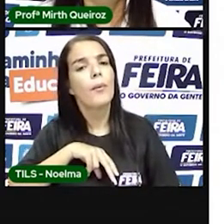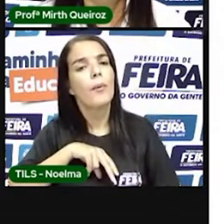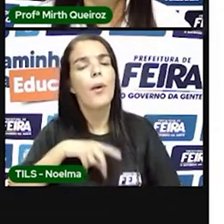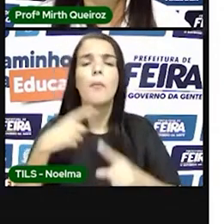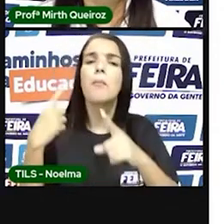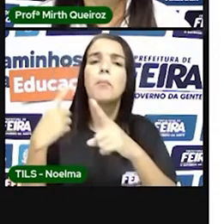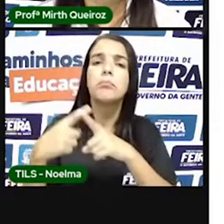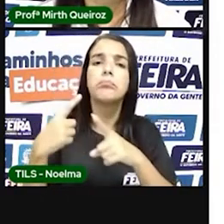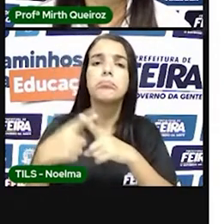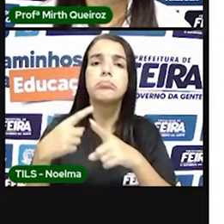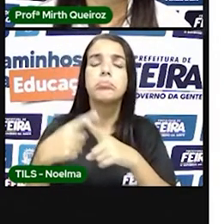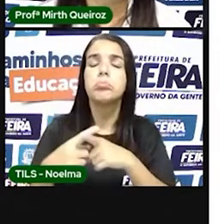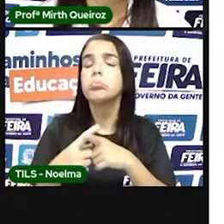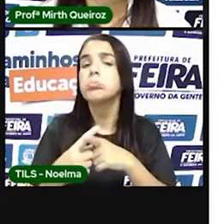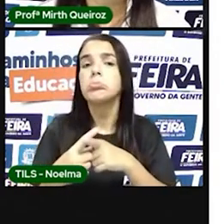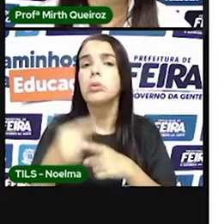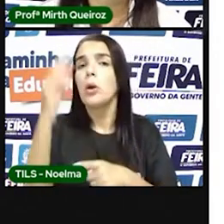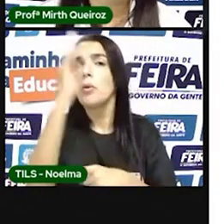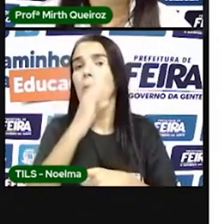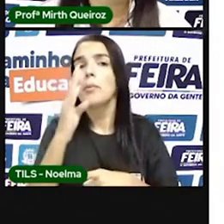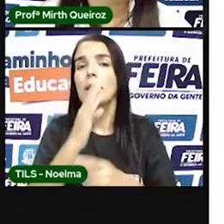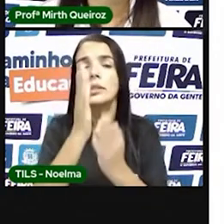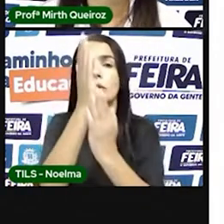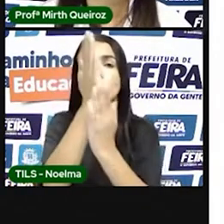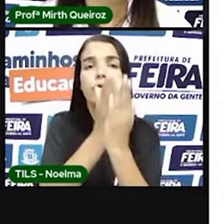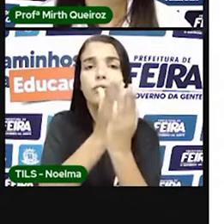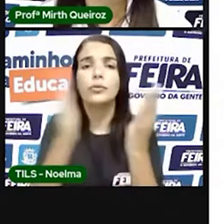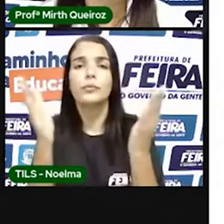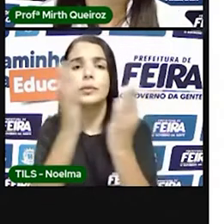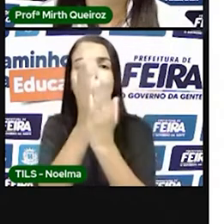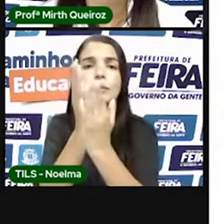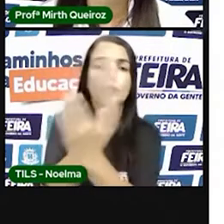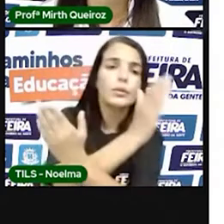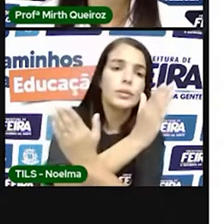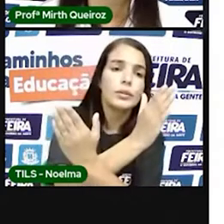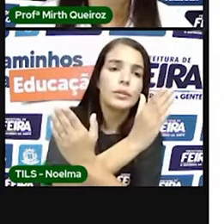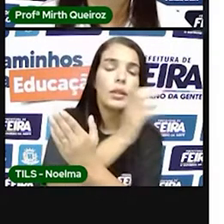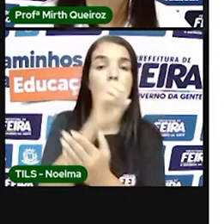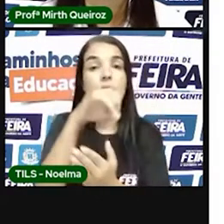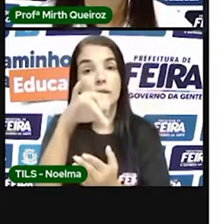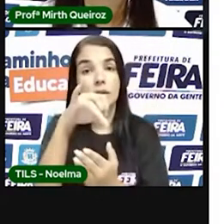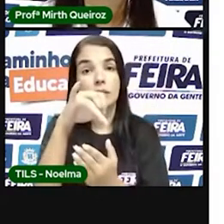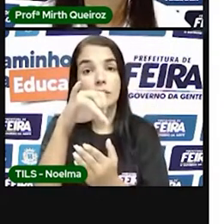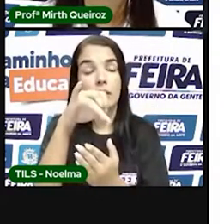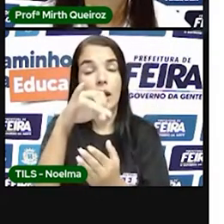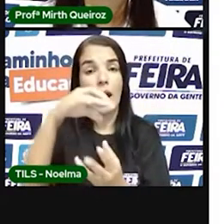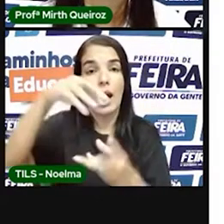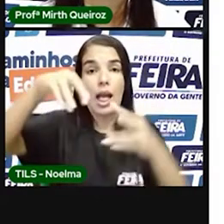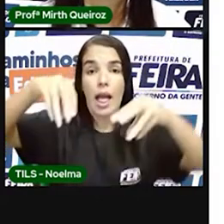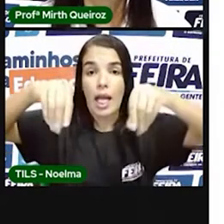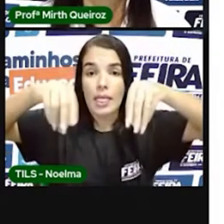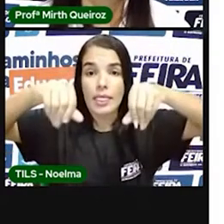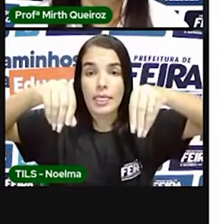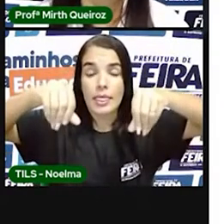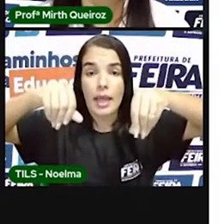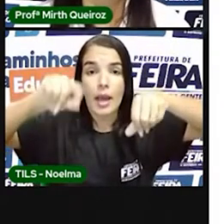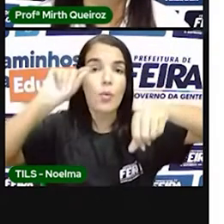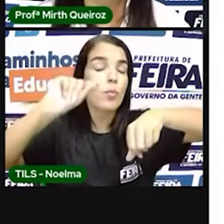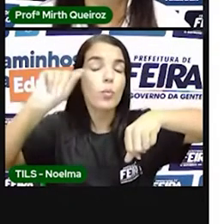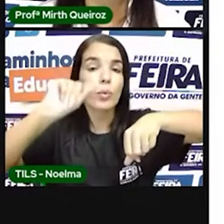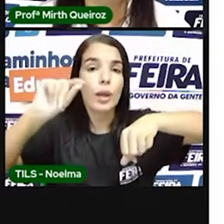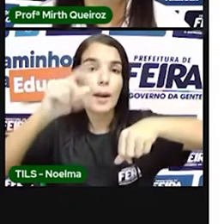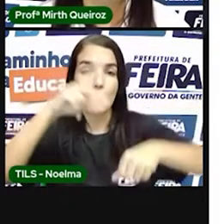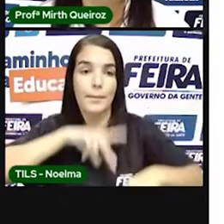por que que o Brasil, ele foi dividido assim, sendo que as terras, todas elas pertenciam à coroa portuguesa? Porque era uma